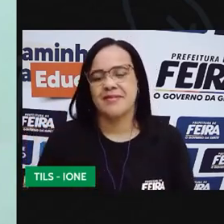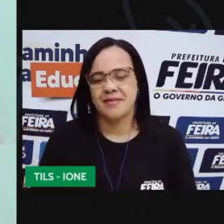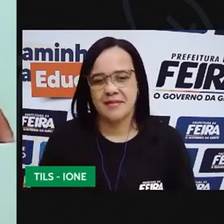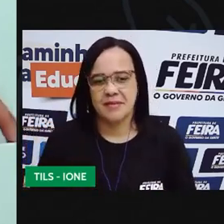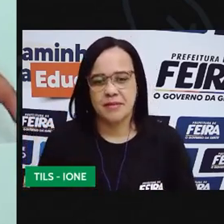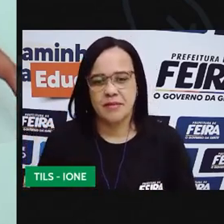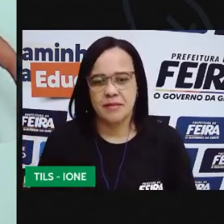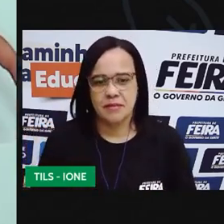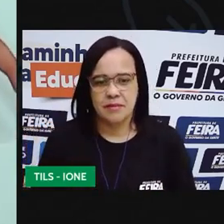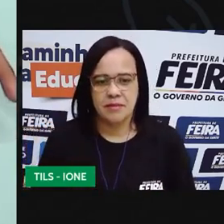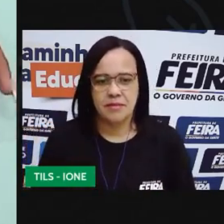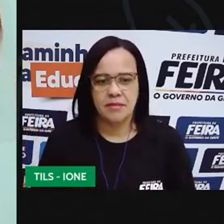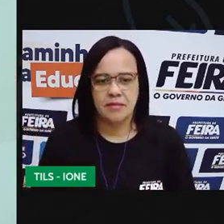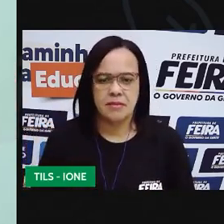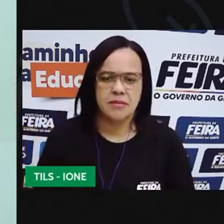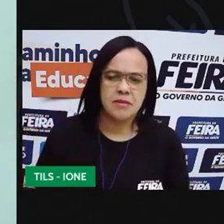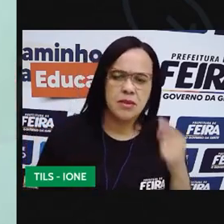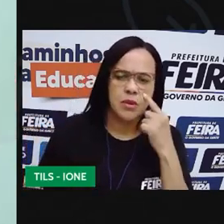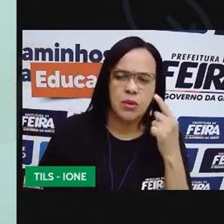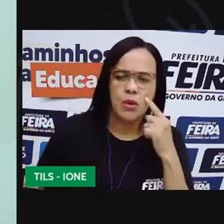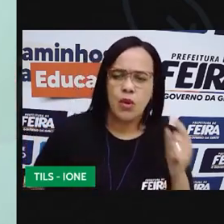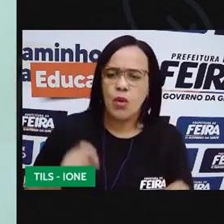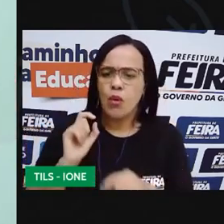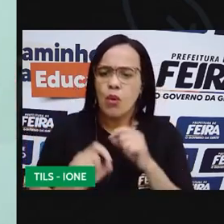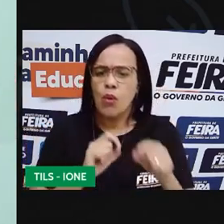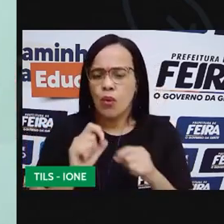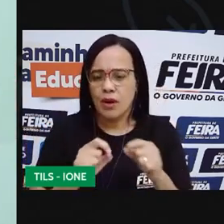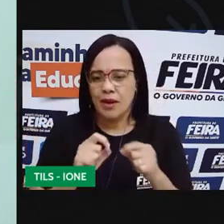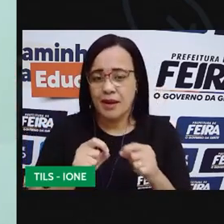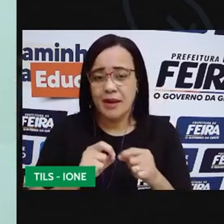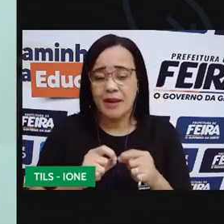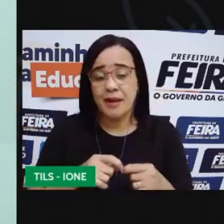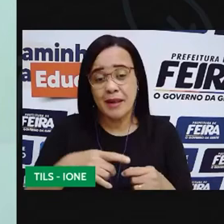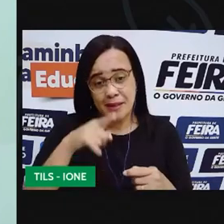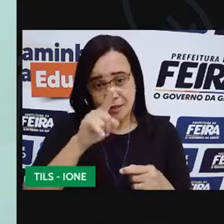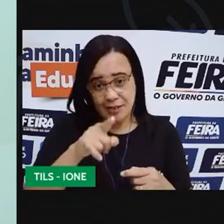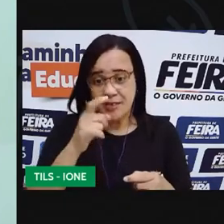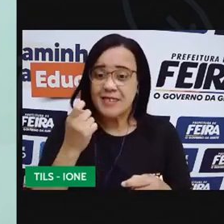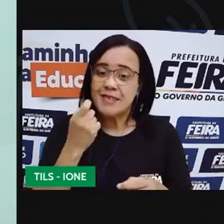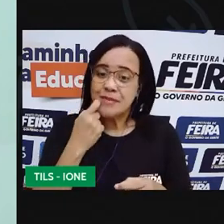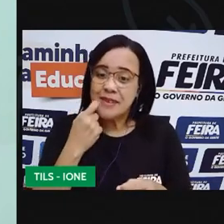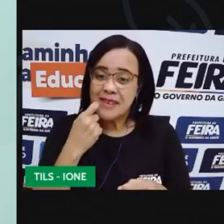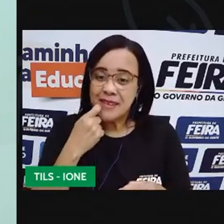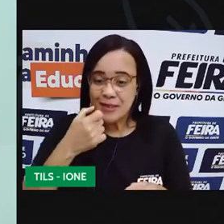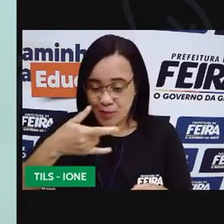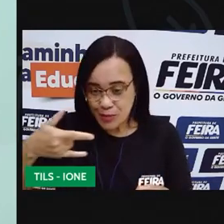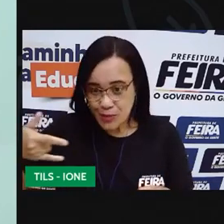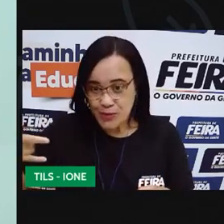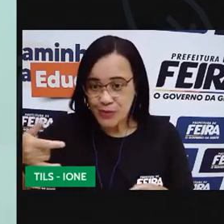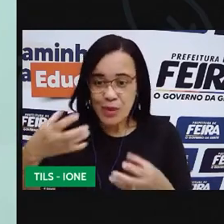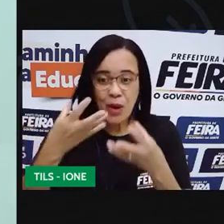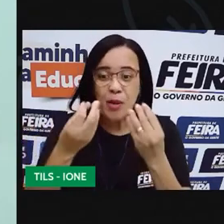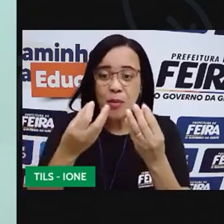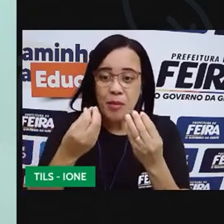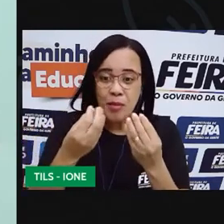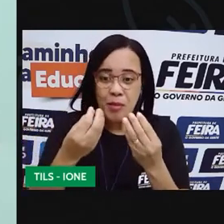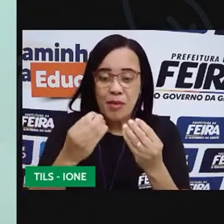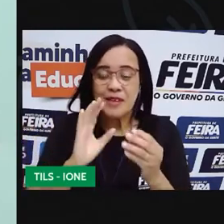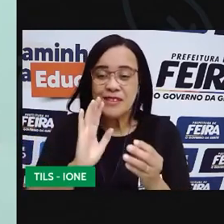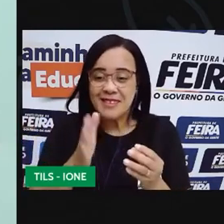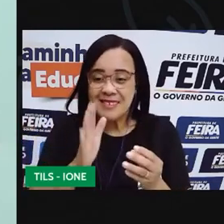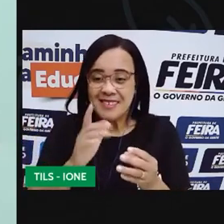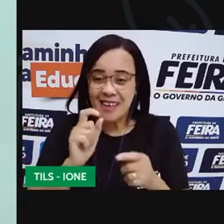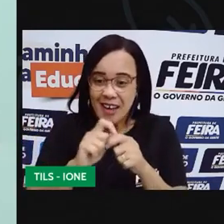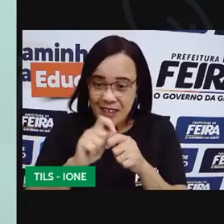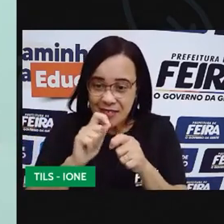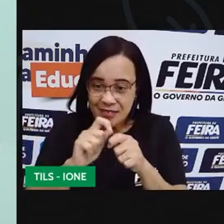Então, eu tenho aqui agora alguns peixes já prontos que eu quero mostrar para vocês. Veja que eles foram